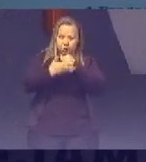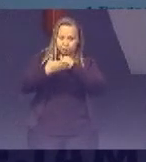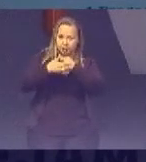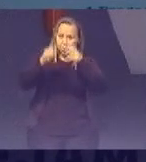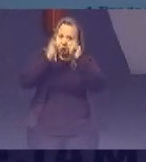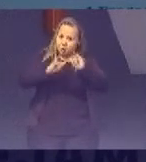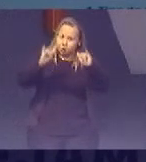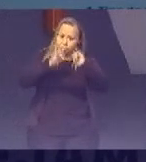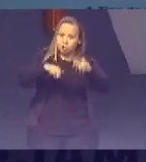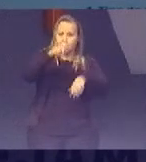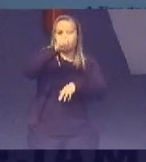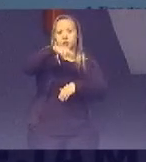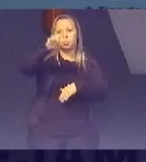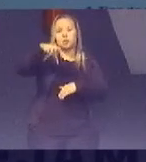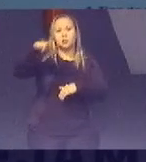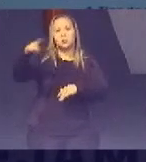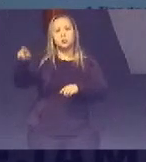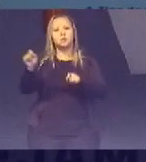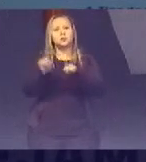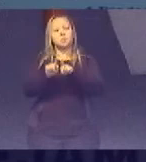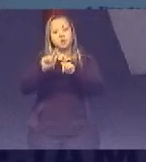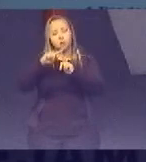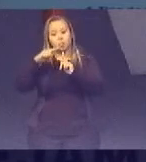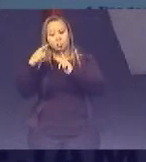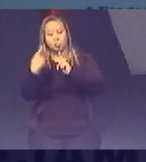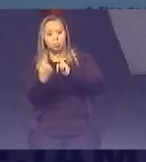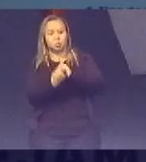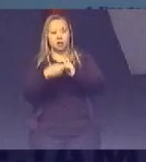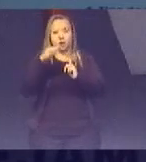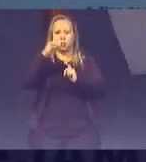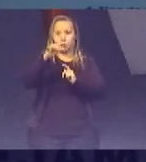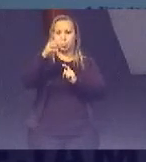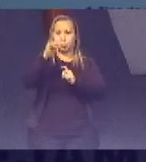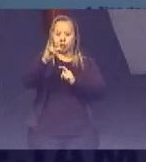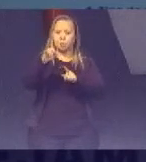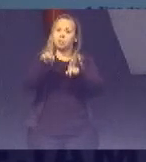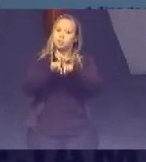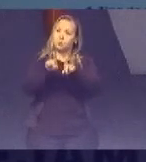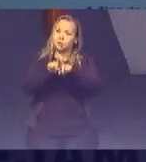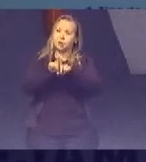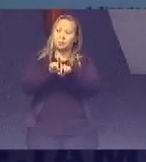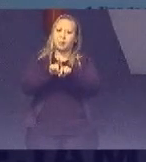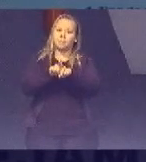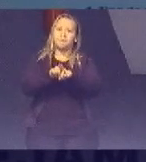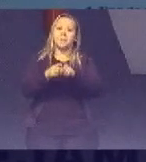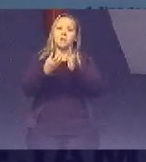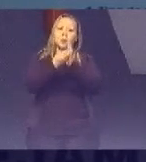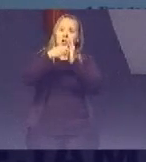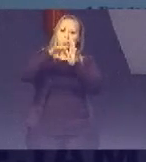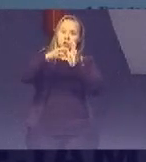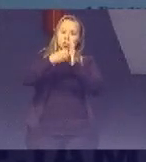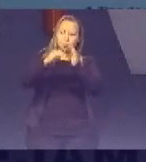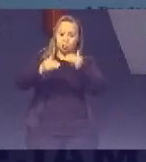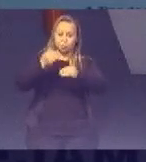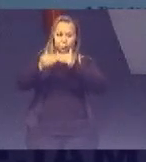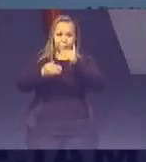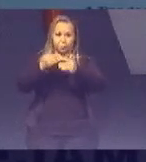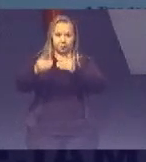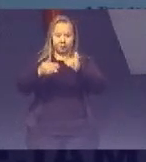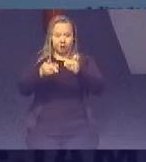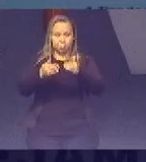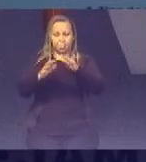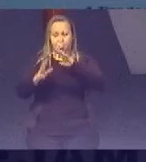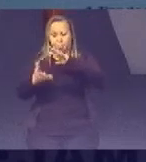Estatísticos E geoscientíficos Relevantes Ao cumprimento Das metas E mensuração Dos indicadores Do desenvolvimento Sustentável